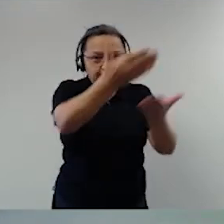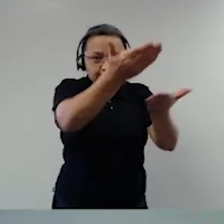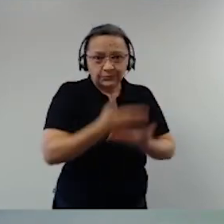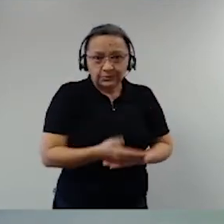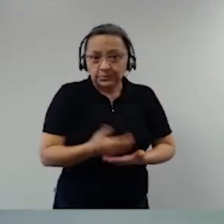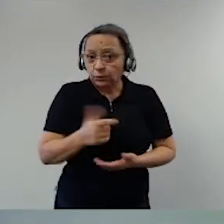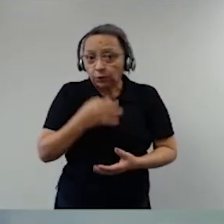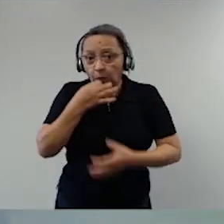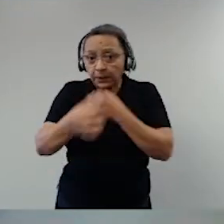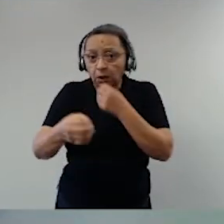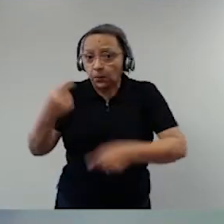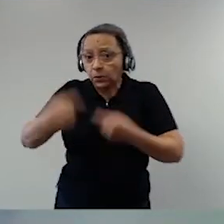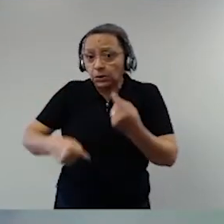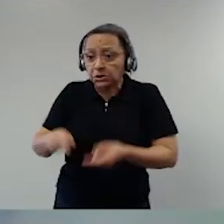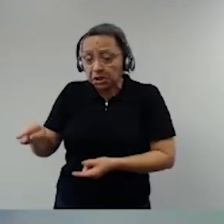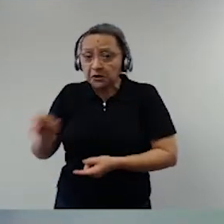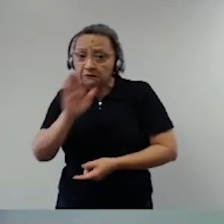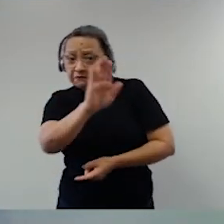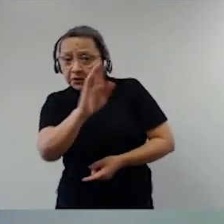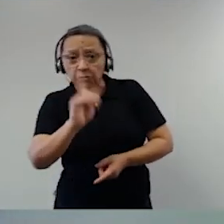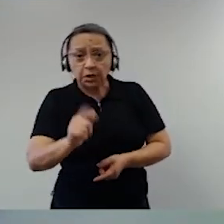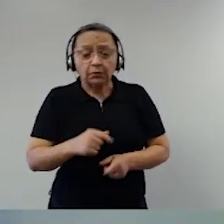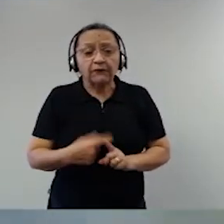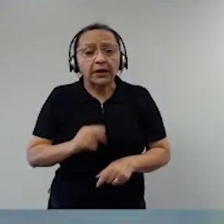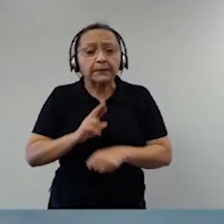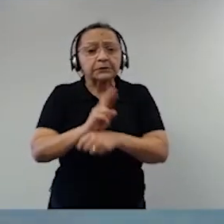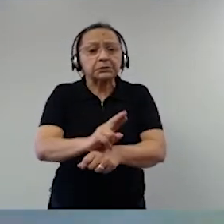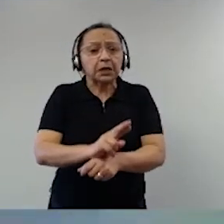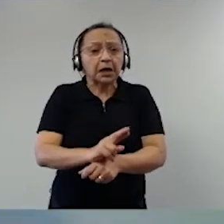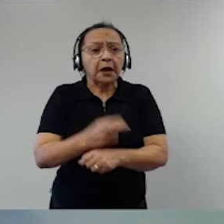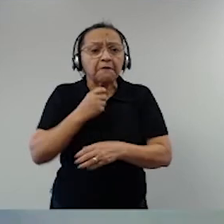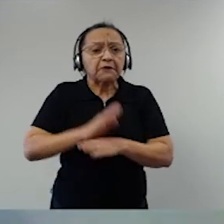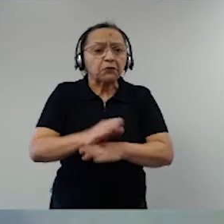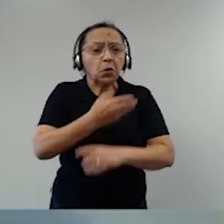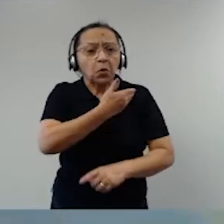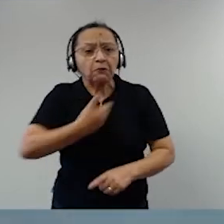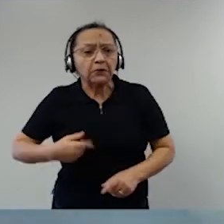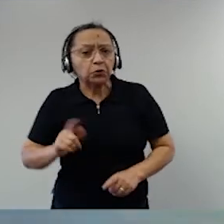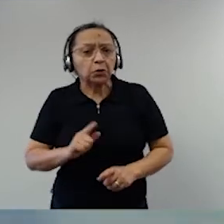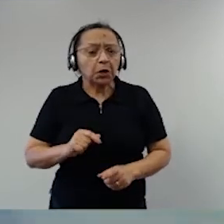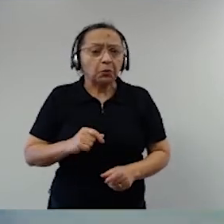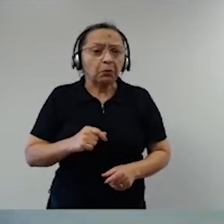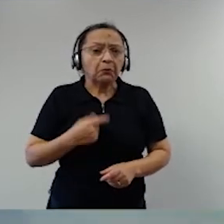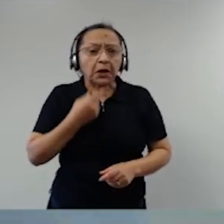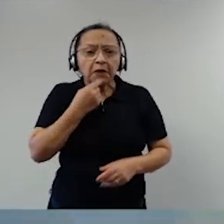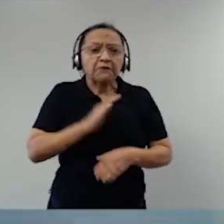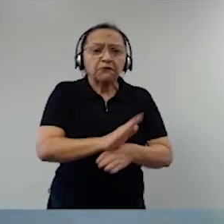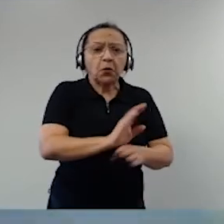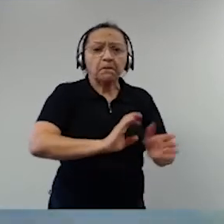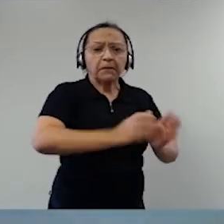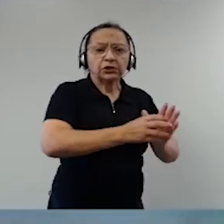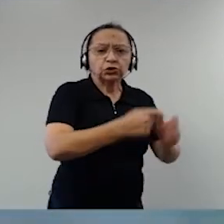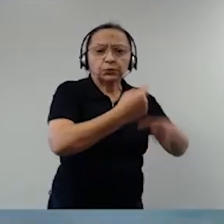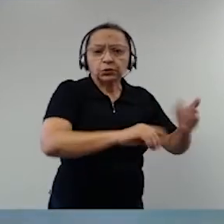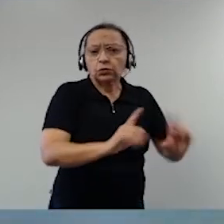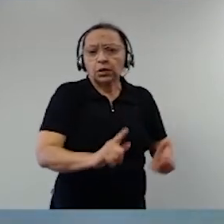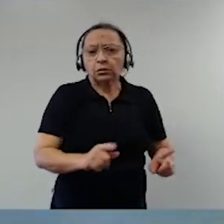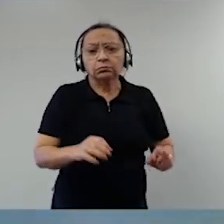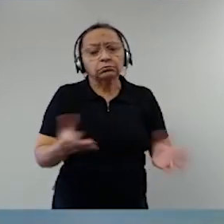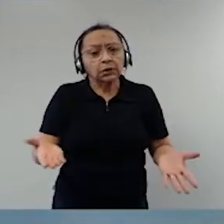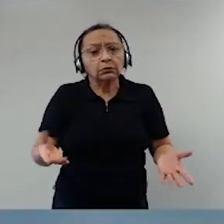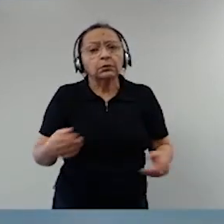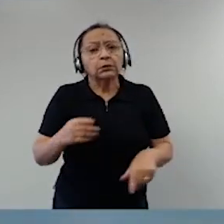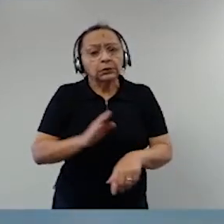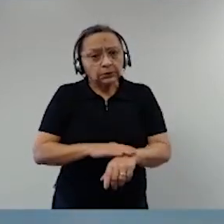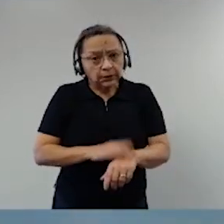deve fazer, se aquilo ali vai representar prestígio para o governo ou não, para o partido político ou não, para Congresso ou não. Então, evacuação,